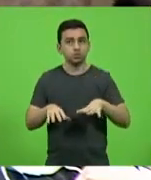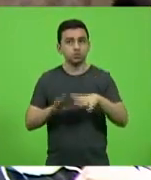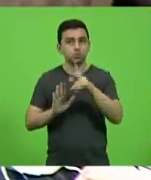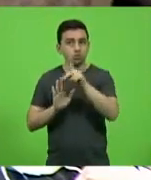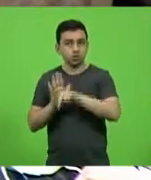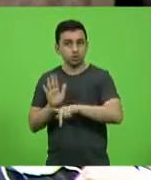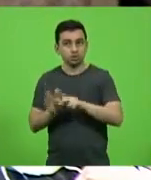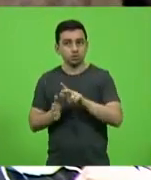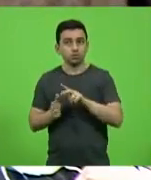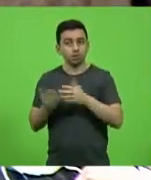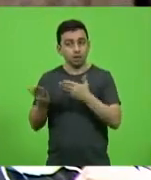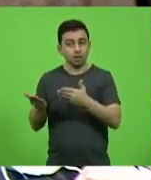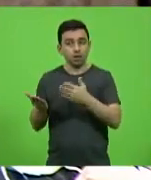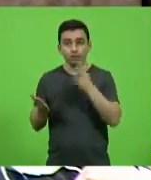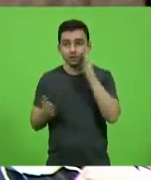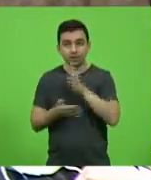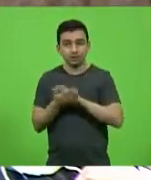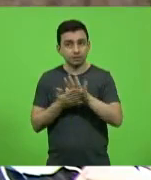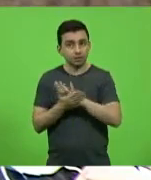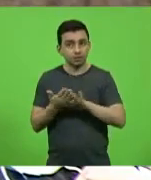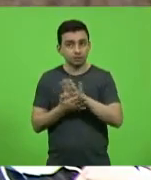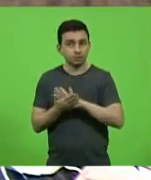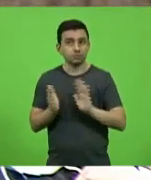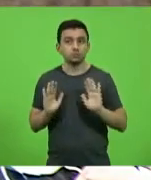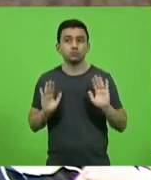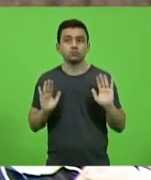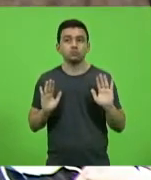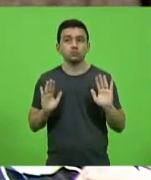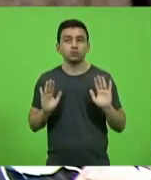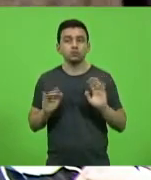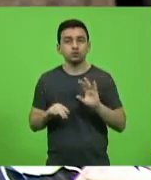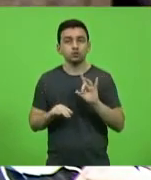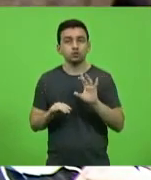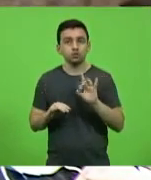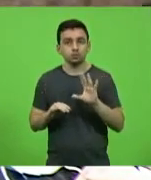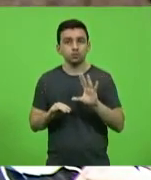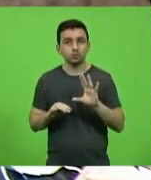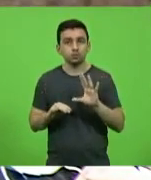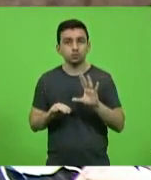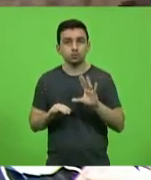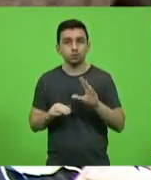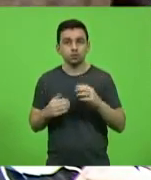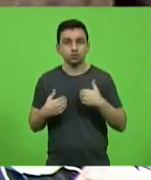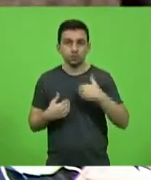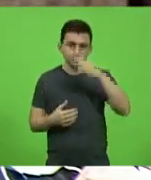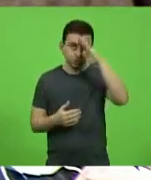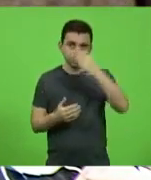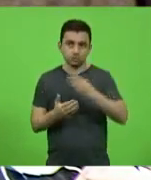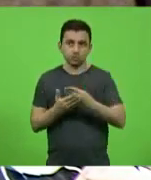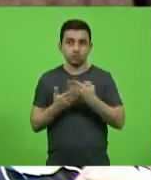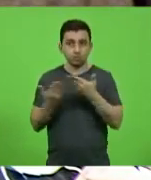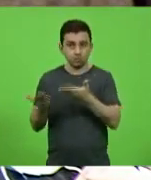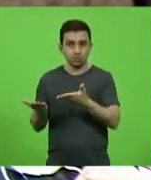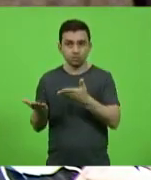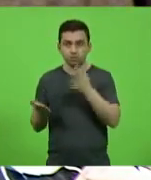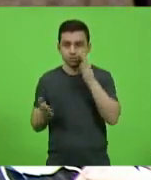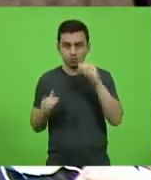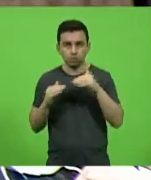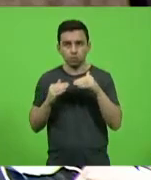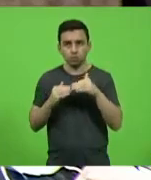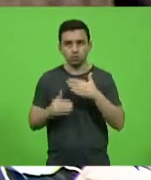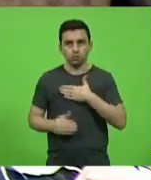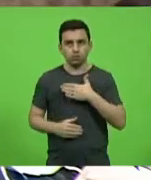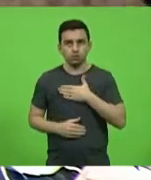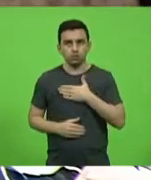deputado Fernando Kreling. Não é isso que ele faz. Ele apenas, ele tira, eu acredito que o deputado próprio, o deputado Fernando Kreling, deve concordar com isso,